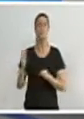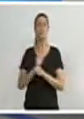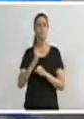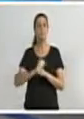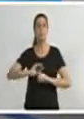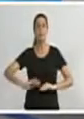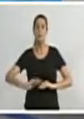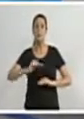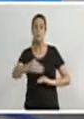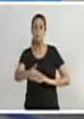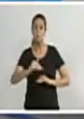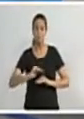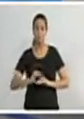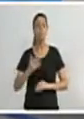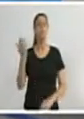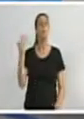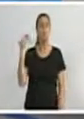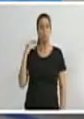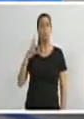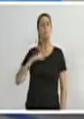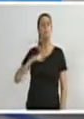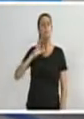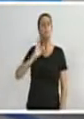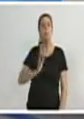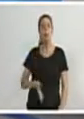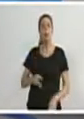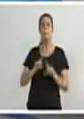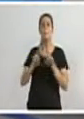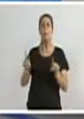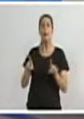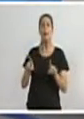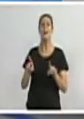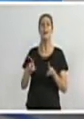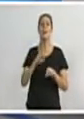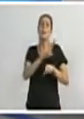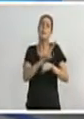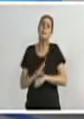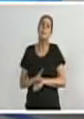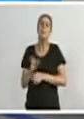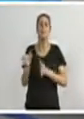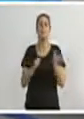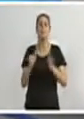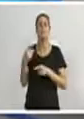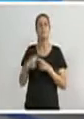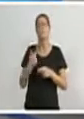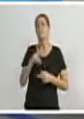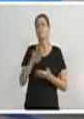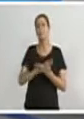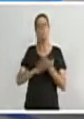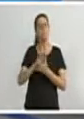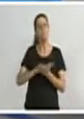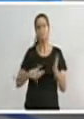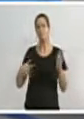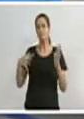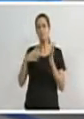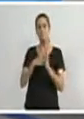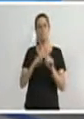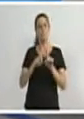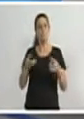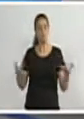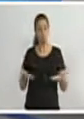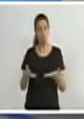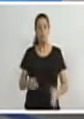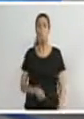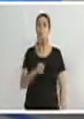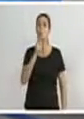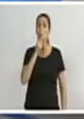existia, anteriormente, uma lombada na região, e era providencial, porque nós não tínhamos acidente aqui. E hoje, sem